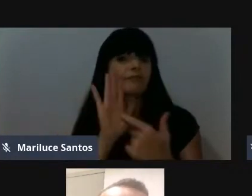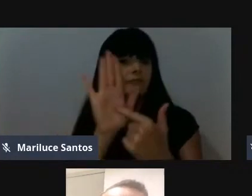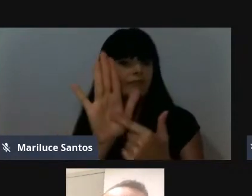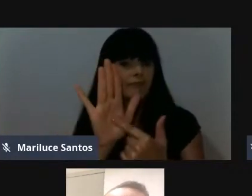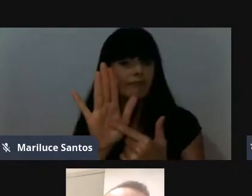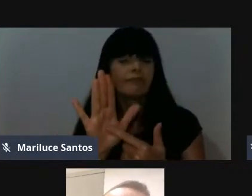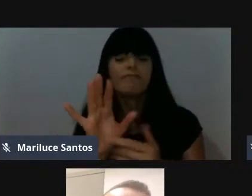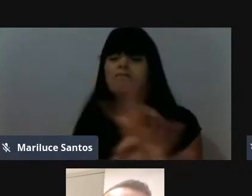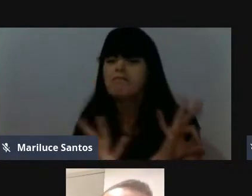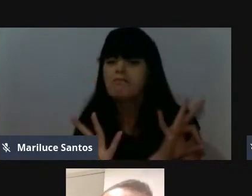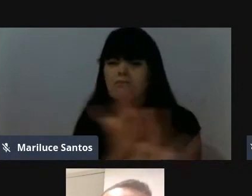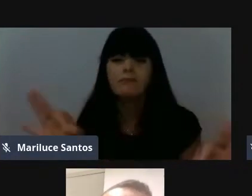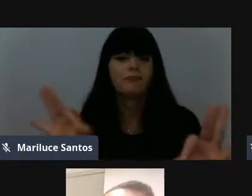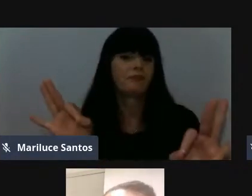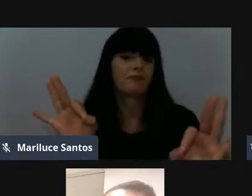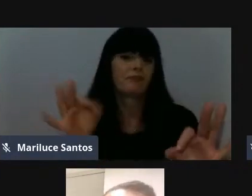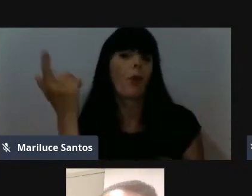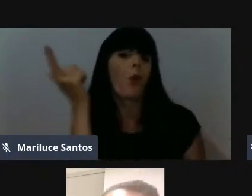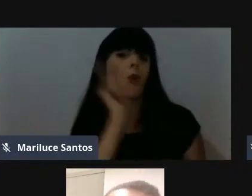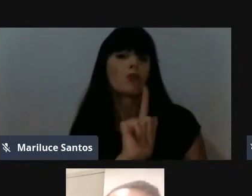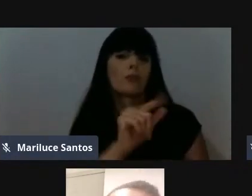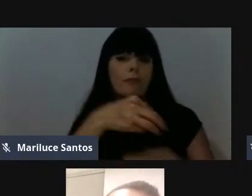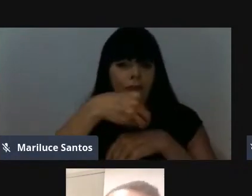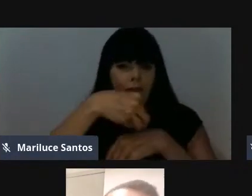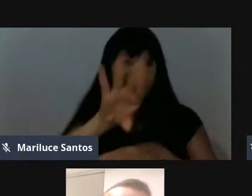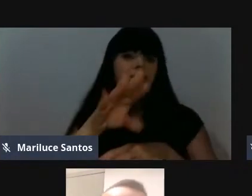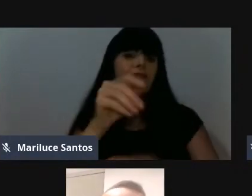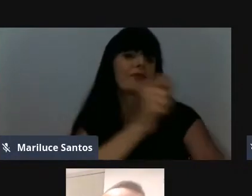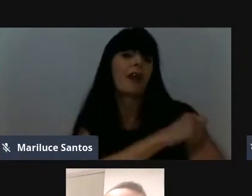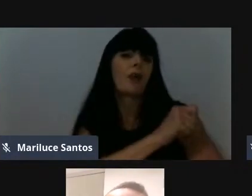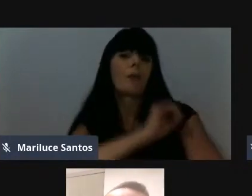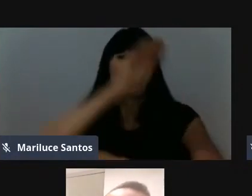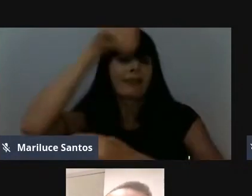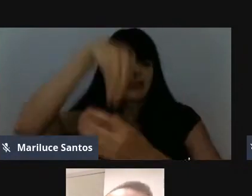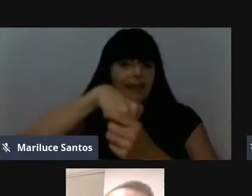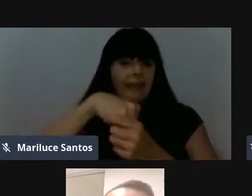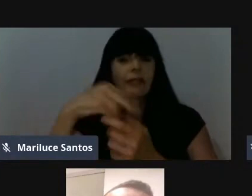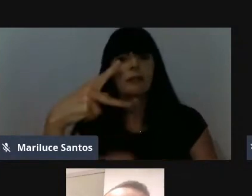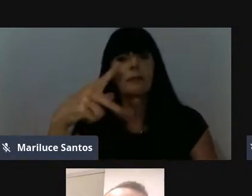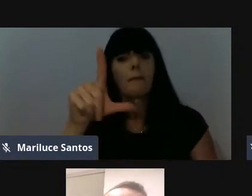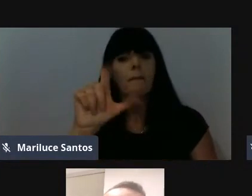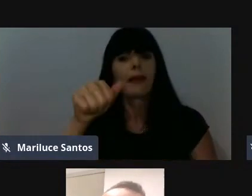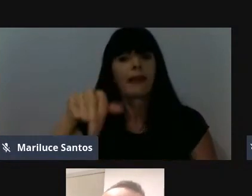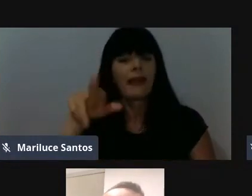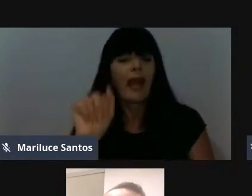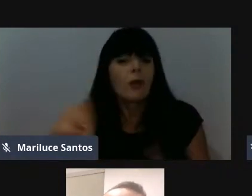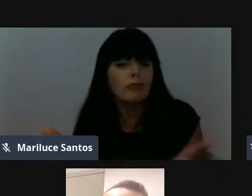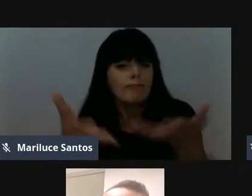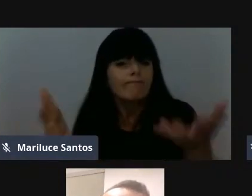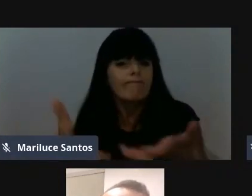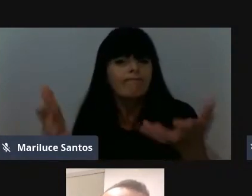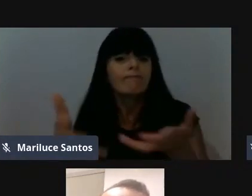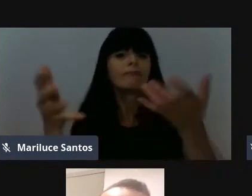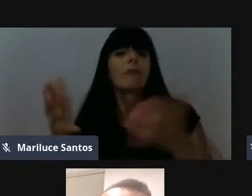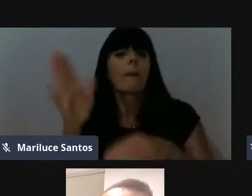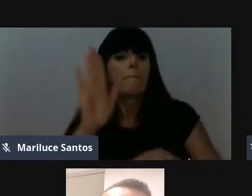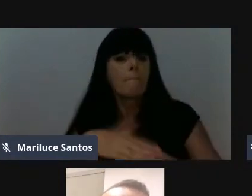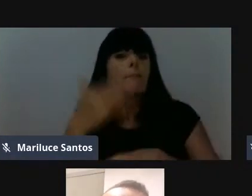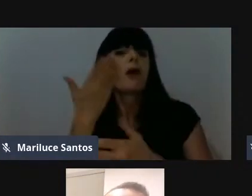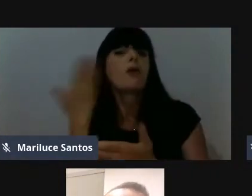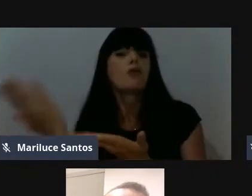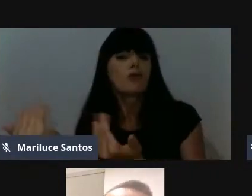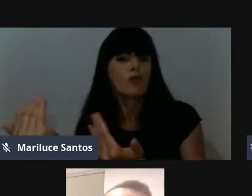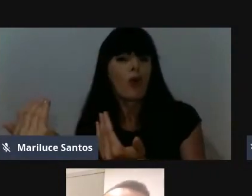projeto bacana, nós vamos conseguir levar os alunos para dentro do plenário, né, vamos tentar incentivar aí, para que mais